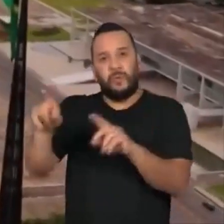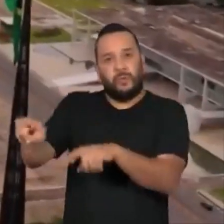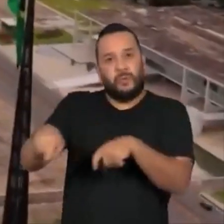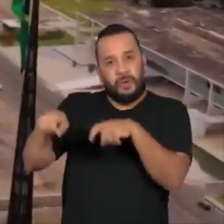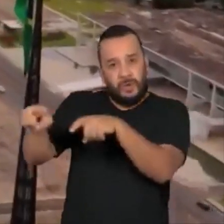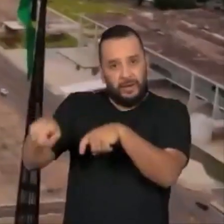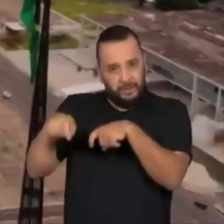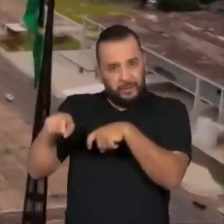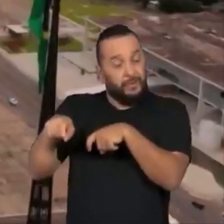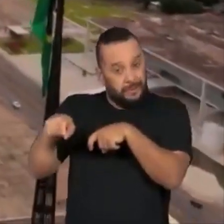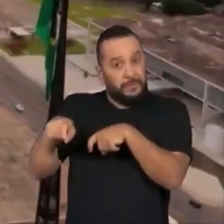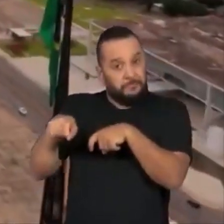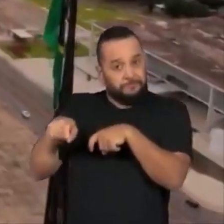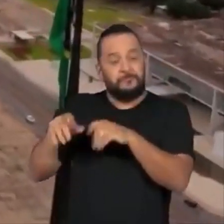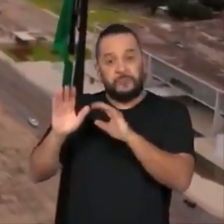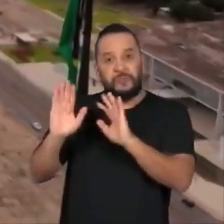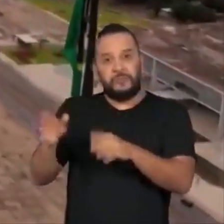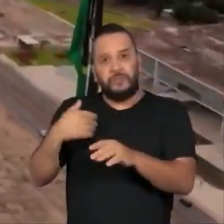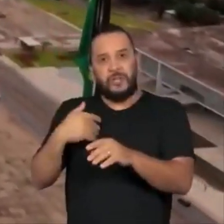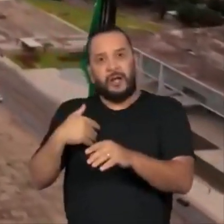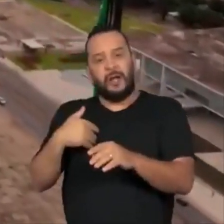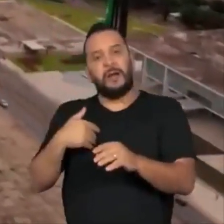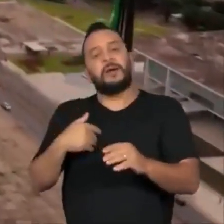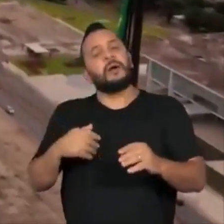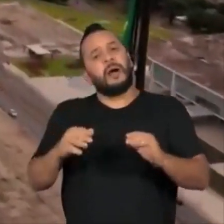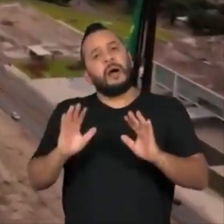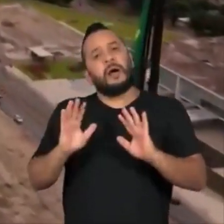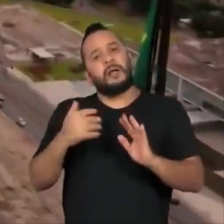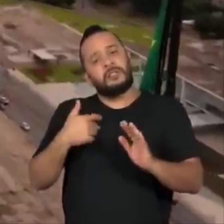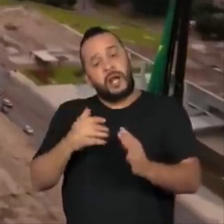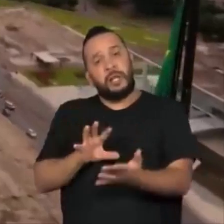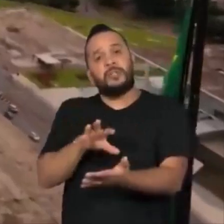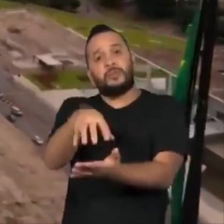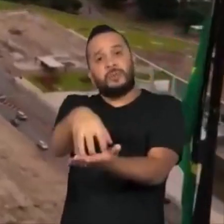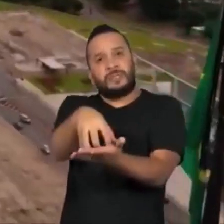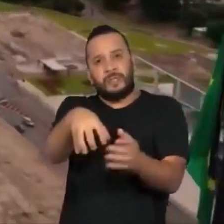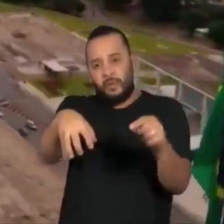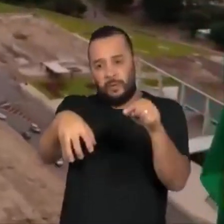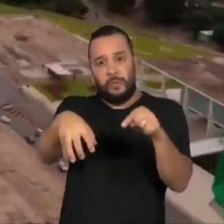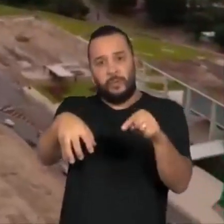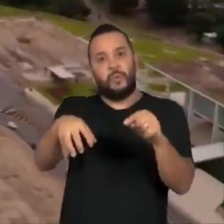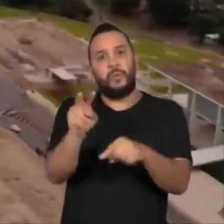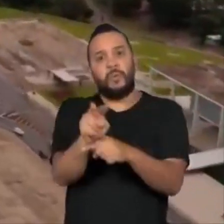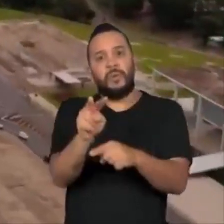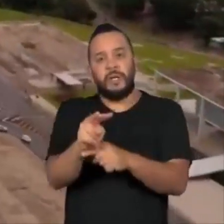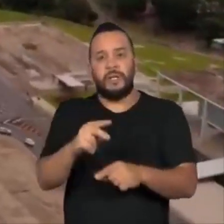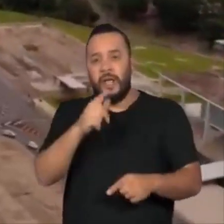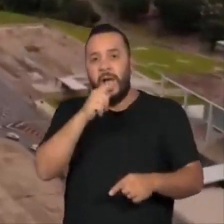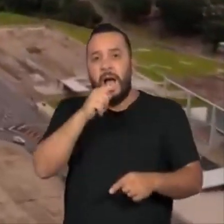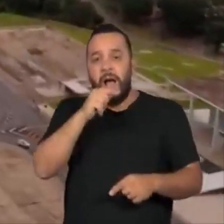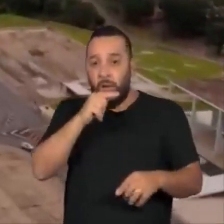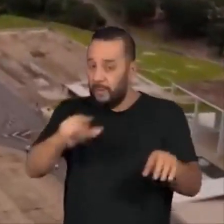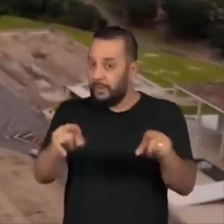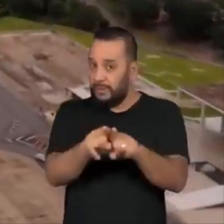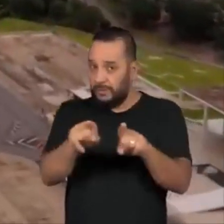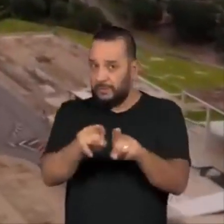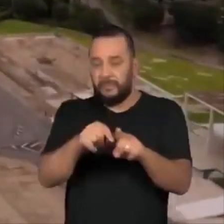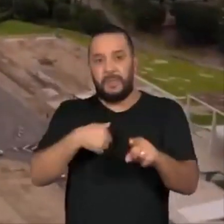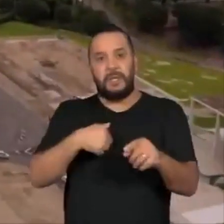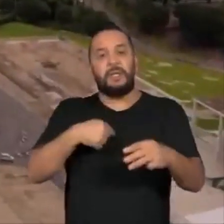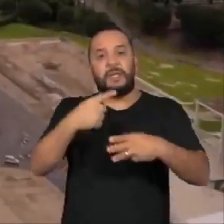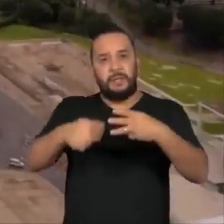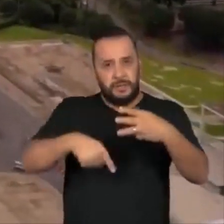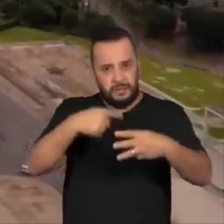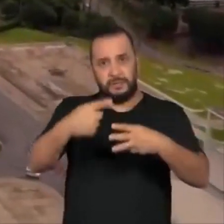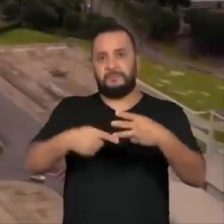incorporação da Agência Nacional das Águas, a integração e desenvolvimento regional e a gestão dos resíduos sólidos,